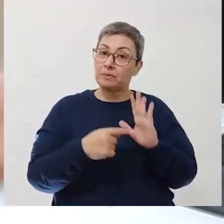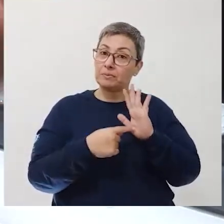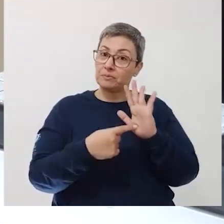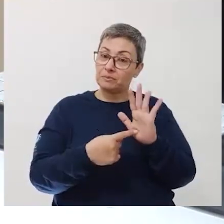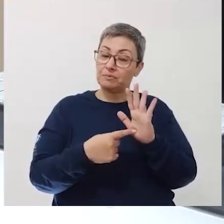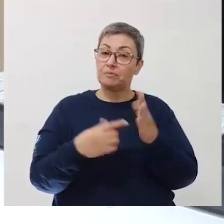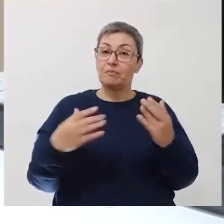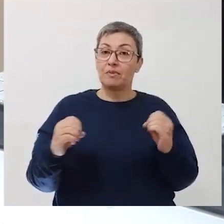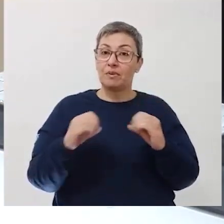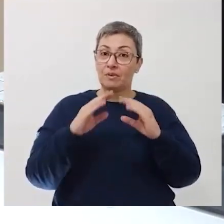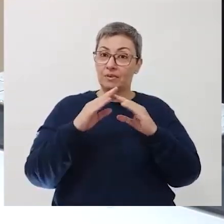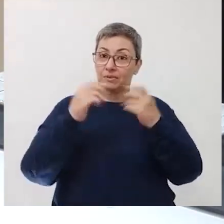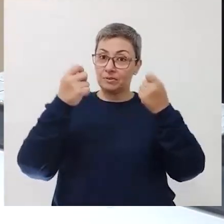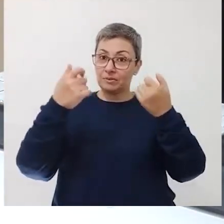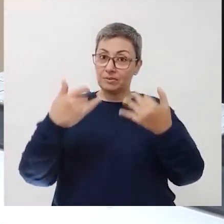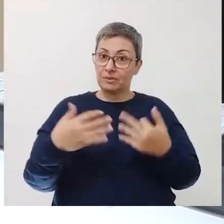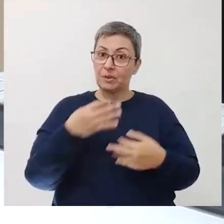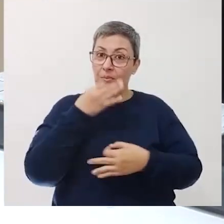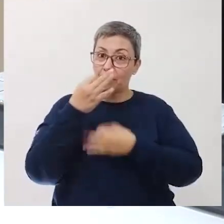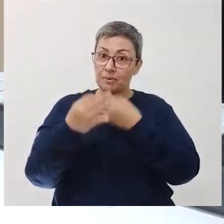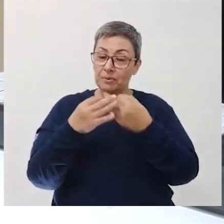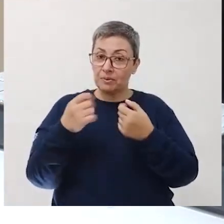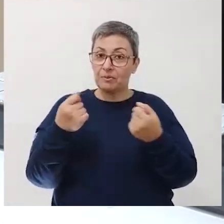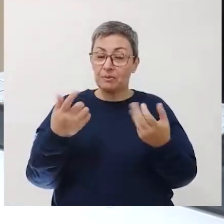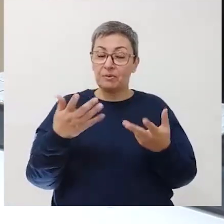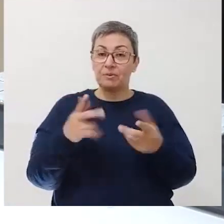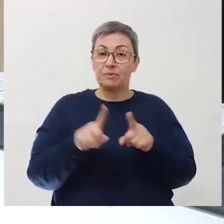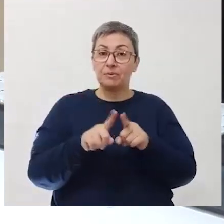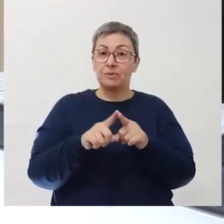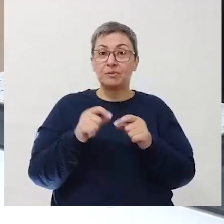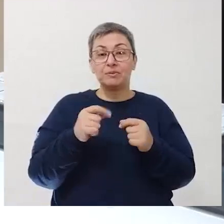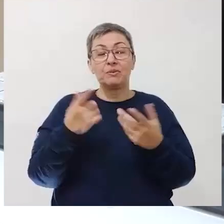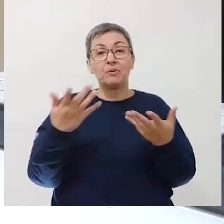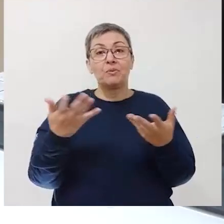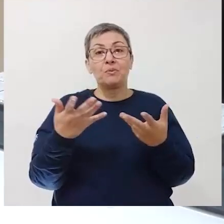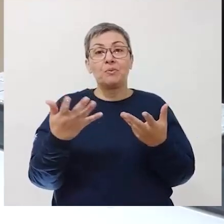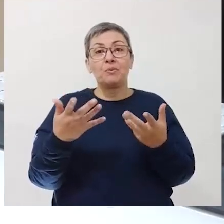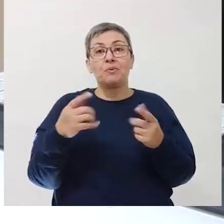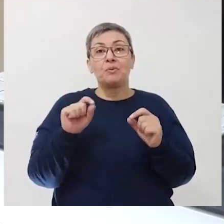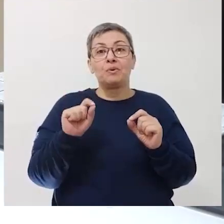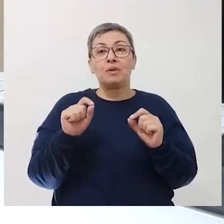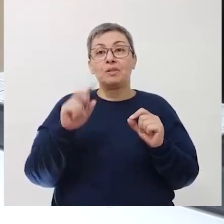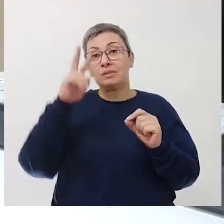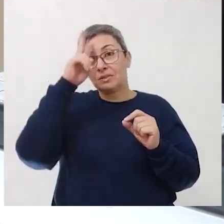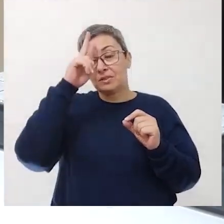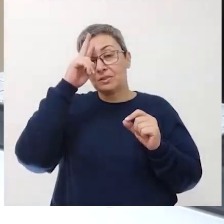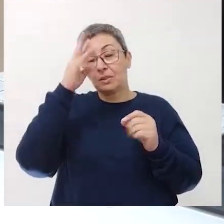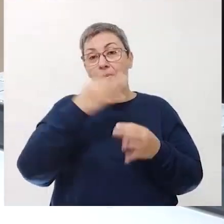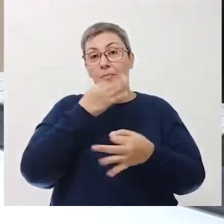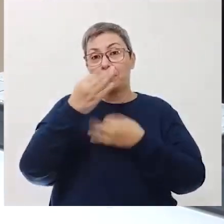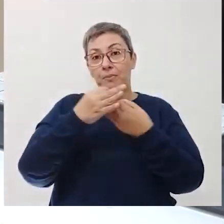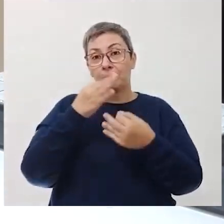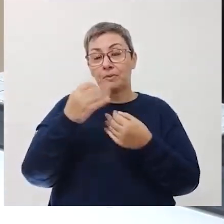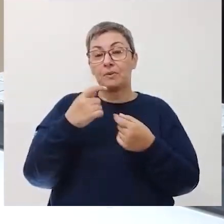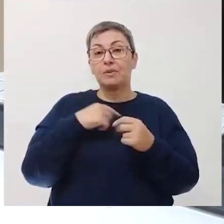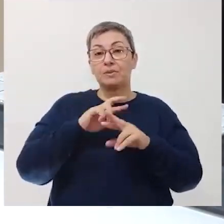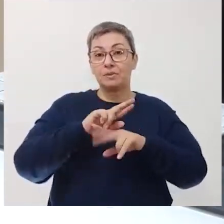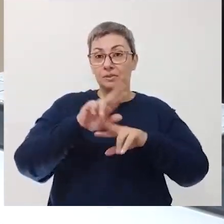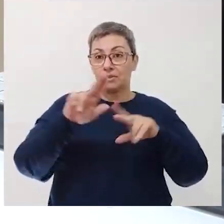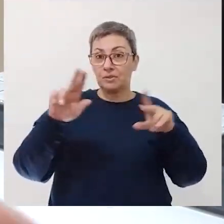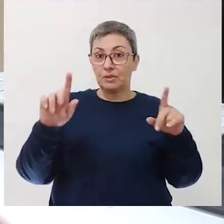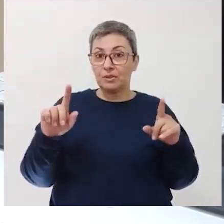né, para a gente poder trazer aqui e falar um pouco das opiniões. Vamos ouvir, de repente a gente tem aí histórias e